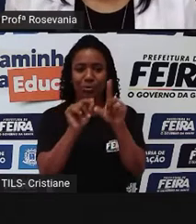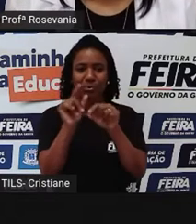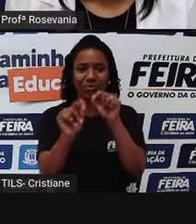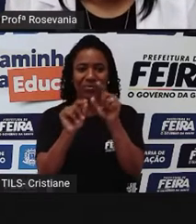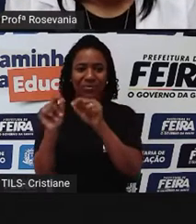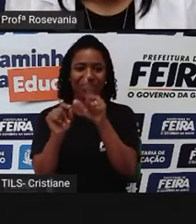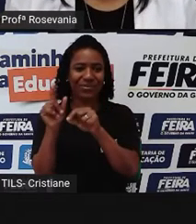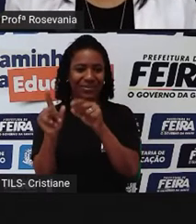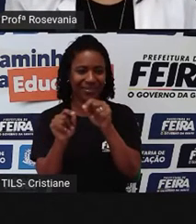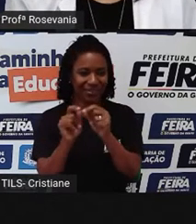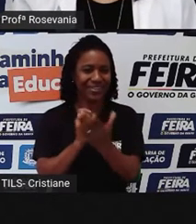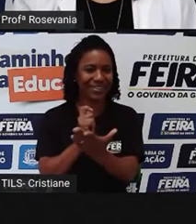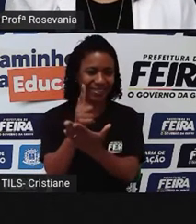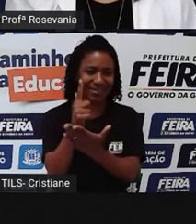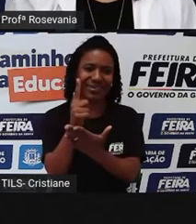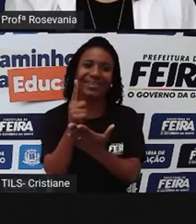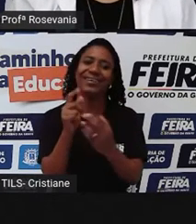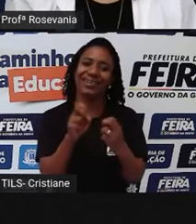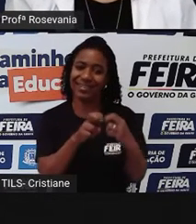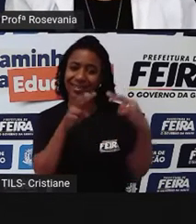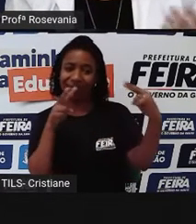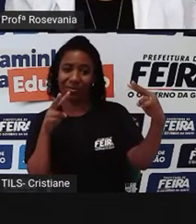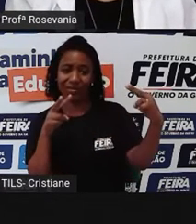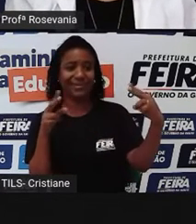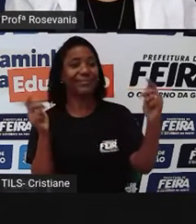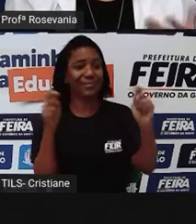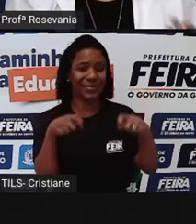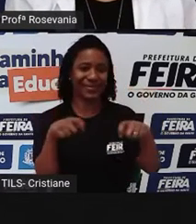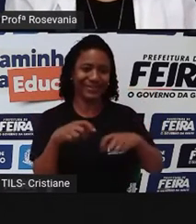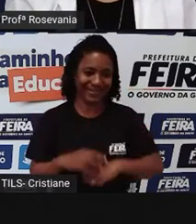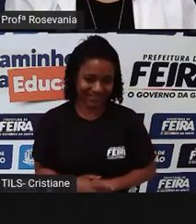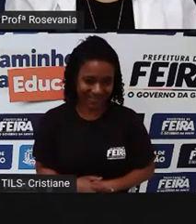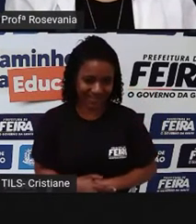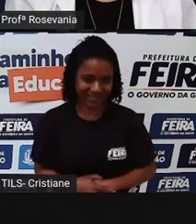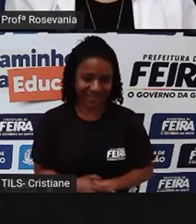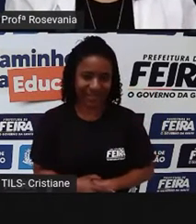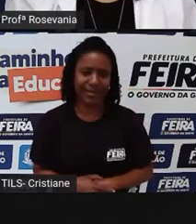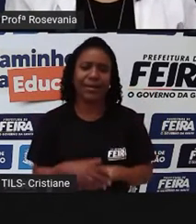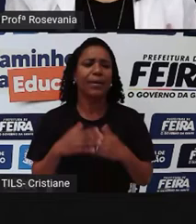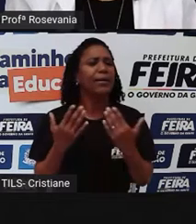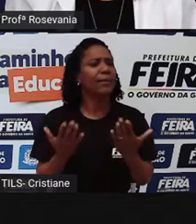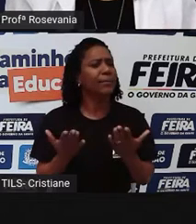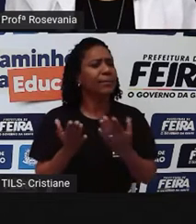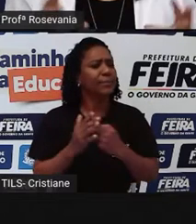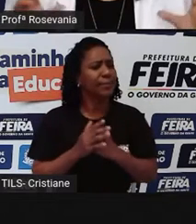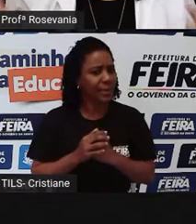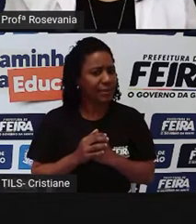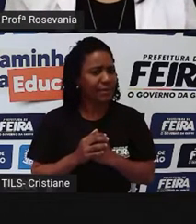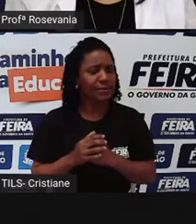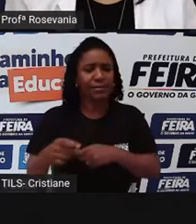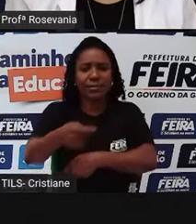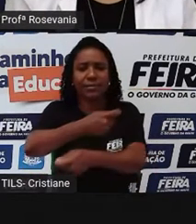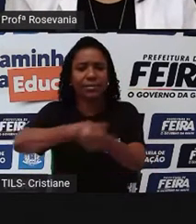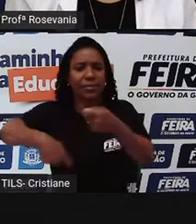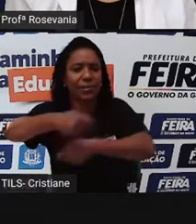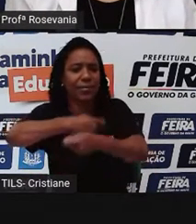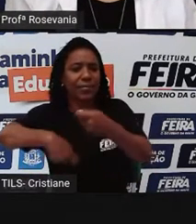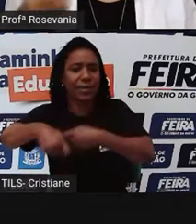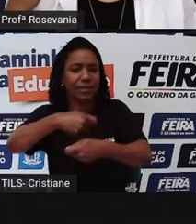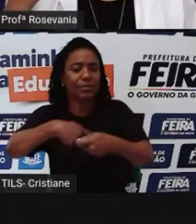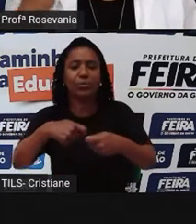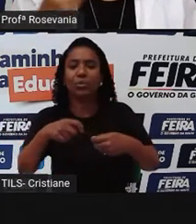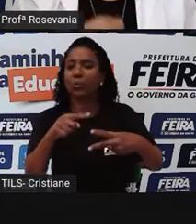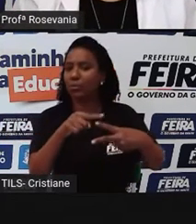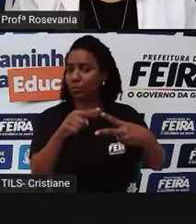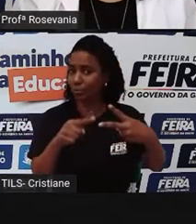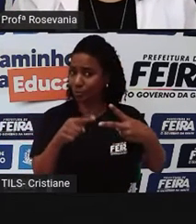compra os produtos. Bom, mas como é que pode ser isso, né? O comércio, ele está estruturado de duas formas,